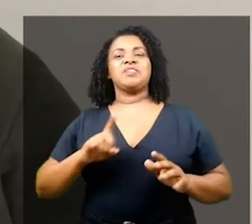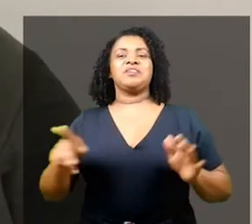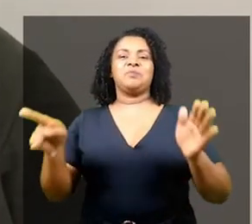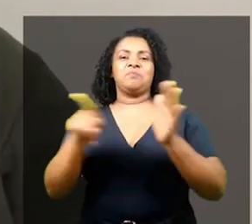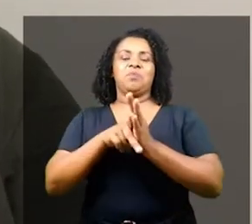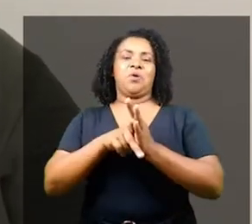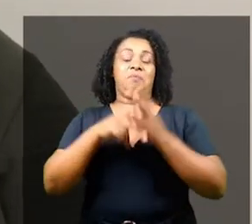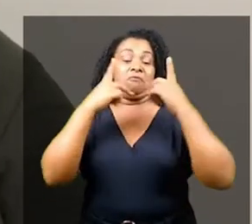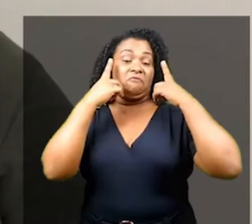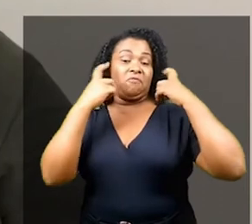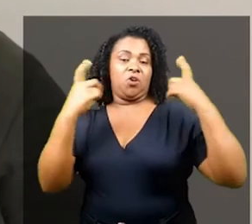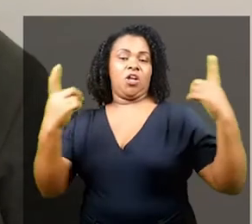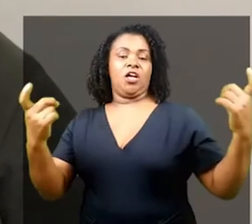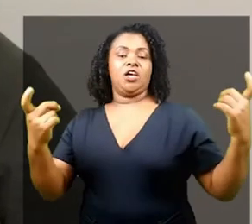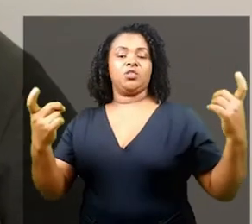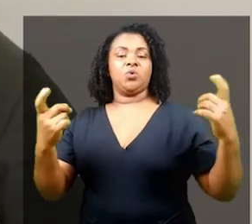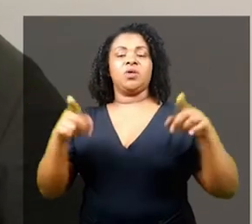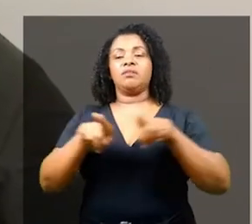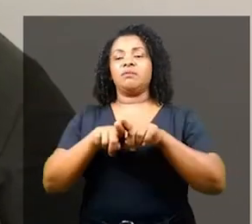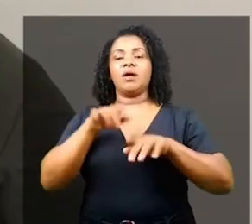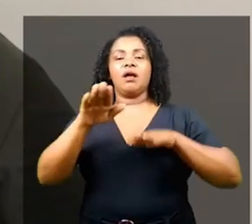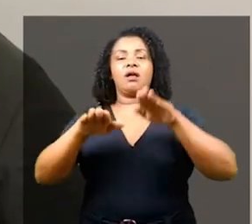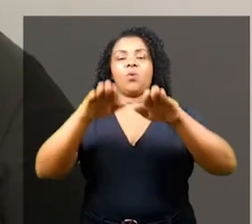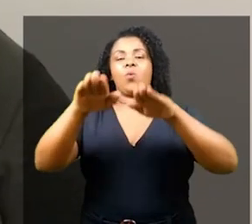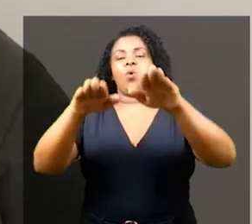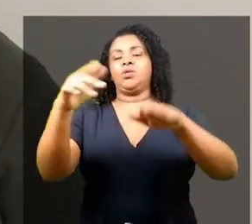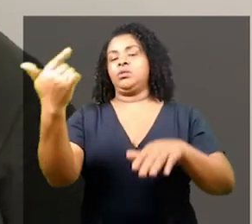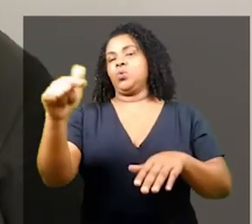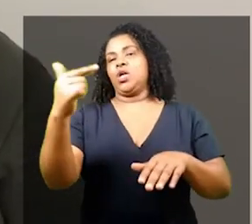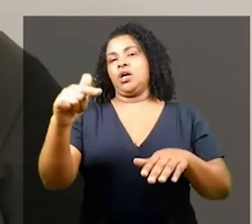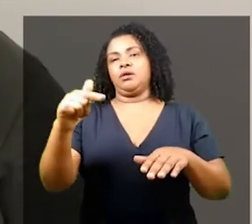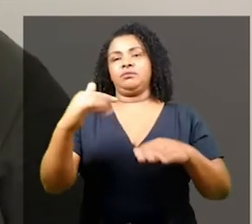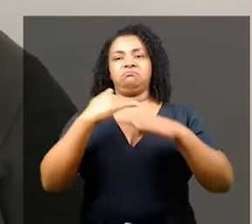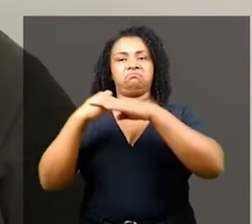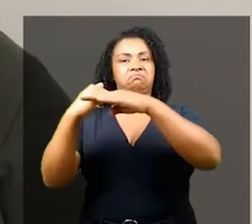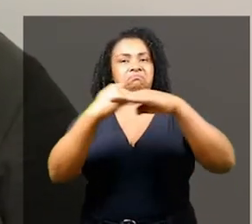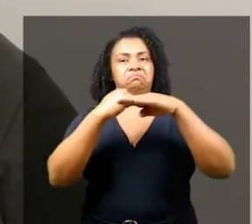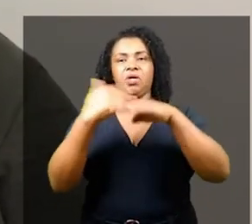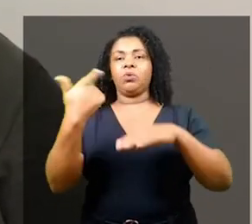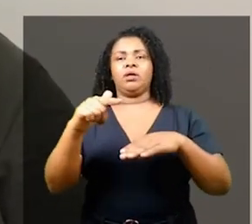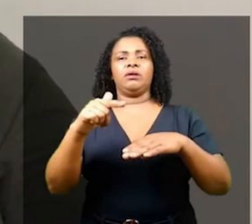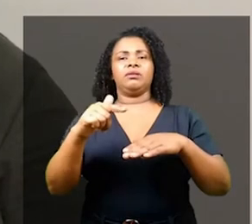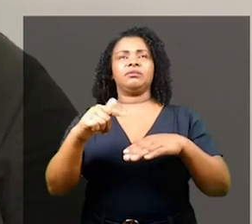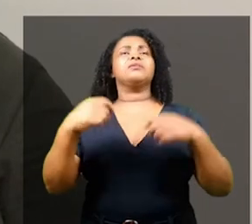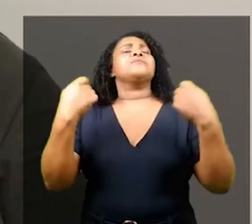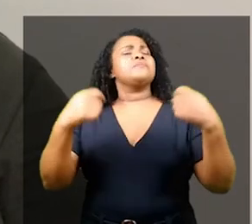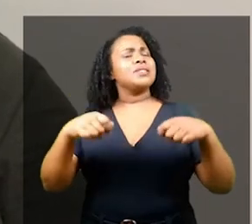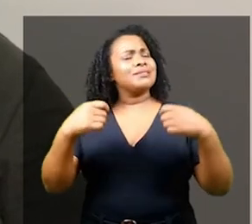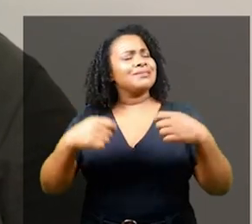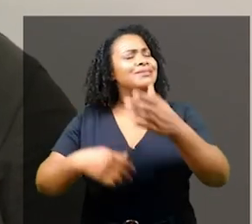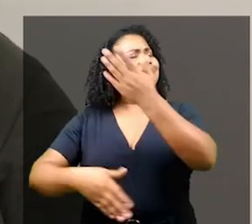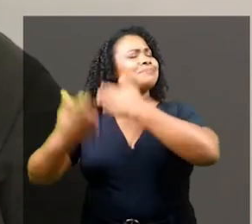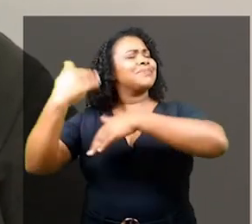Se o direito é tão violento e desigual, nós precisamos gritar. Hoje, nos revoltamos como se